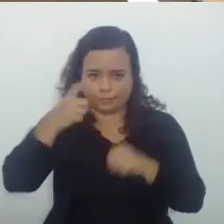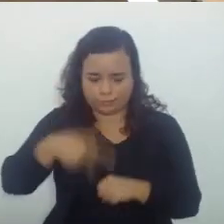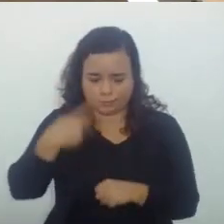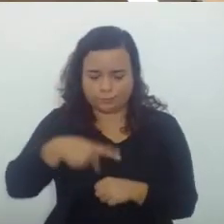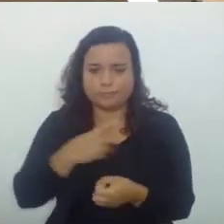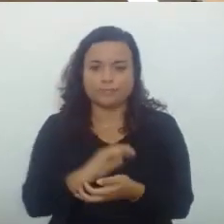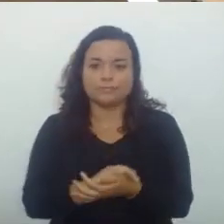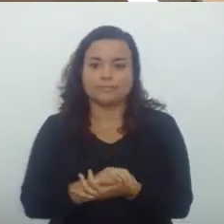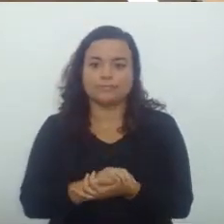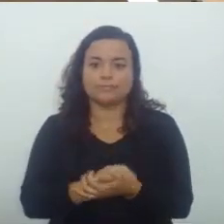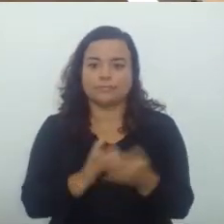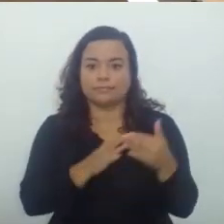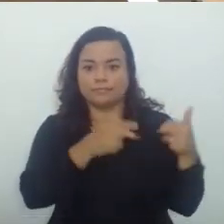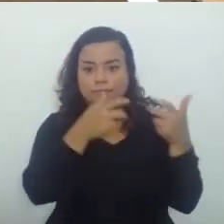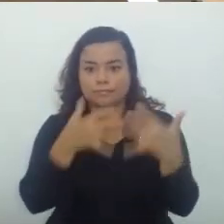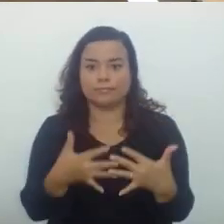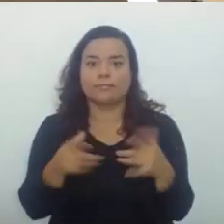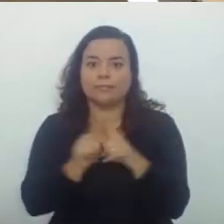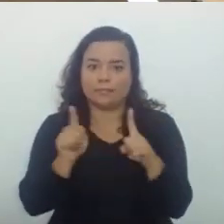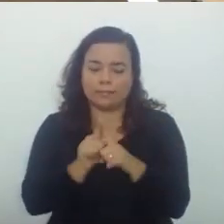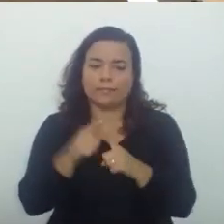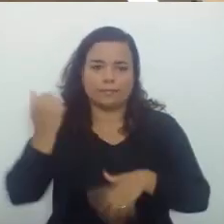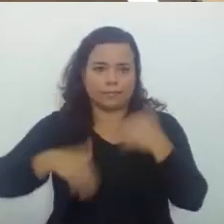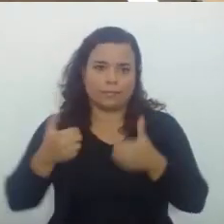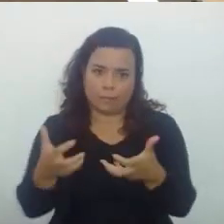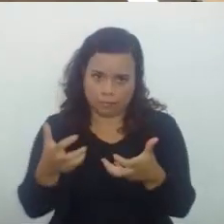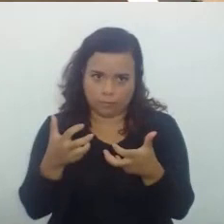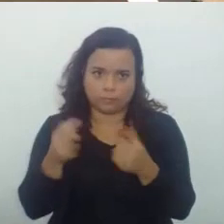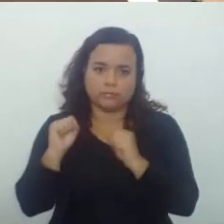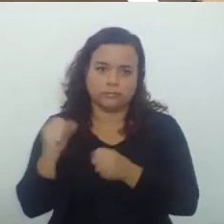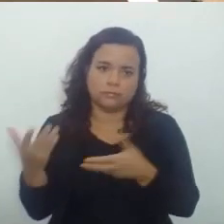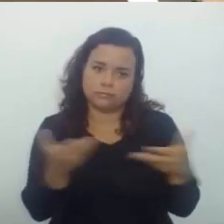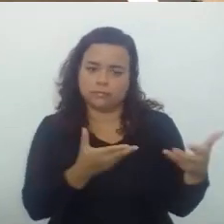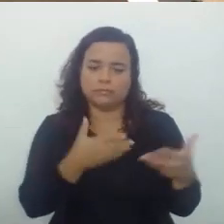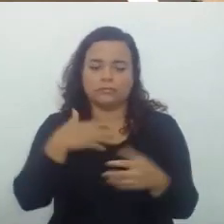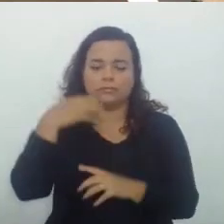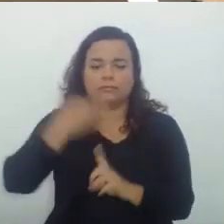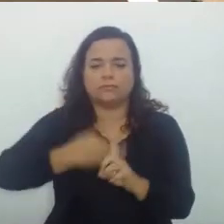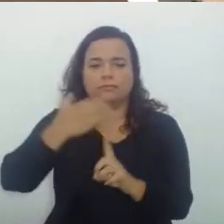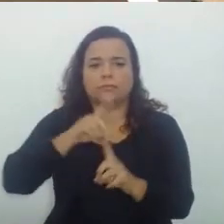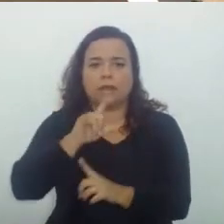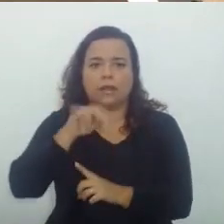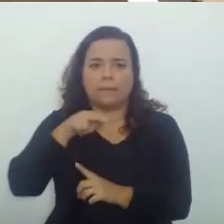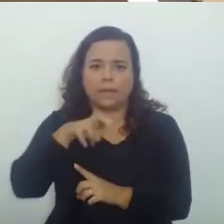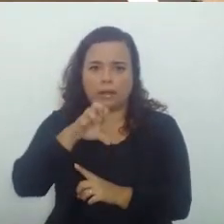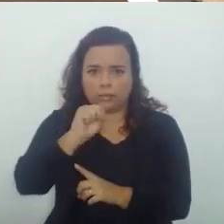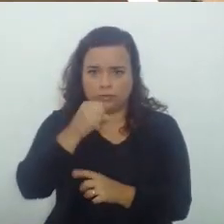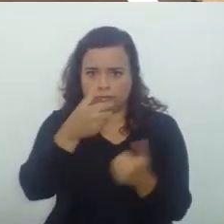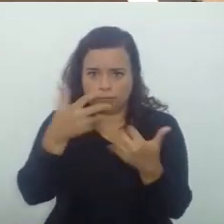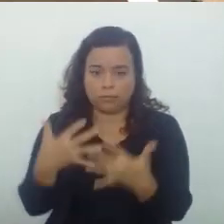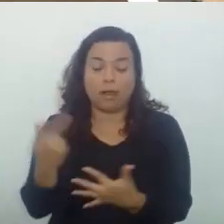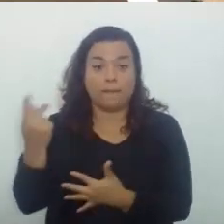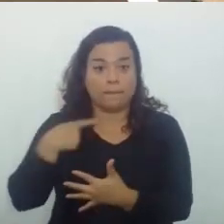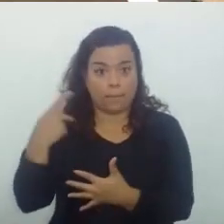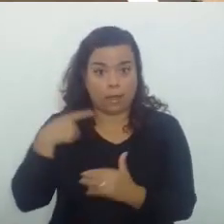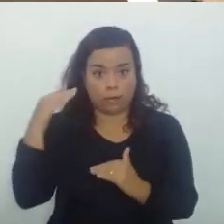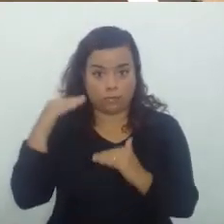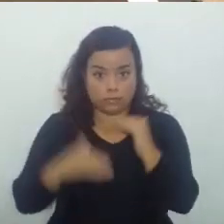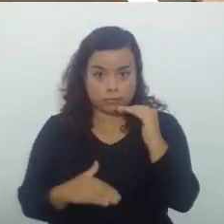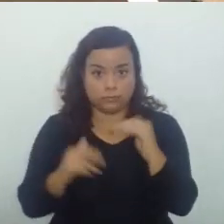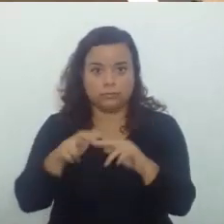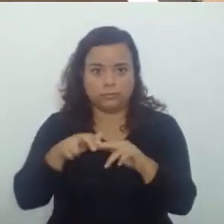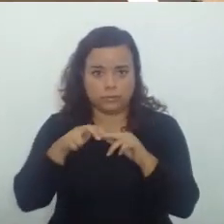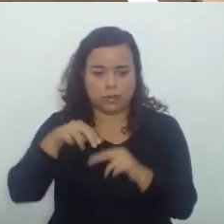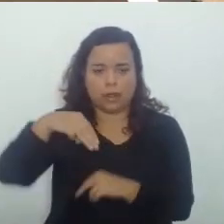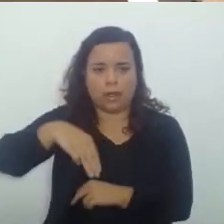Pela ordem Eu também Quero falar Presidente Pois não Desembargador Ibanezio Minha divergência É só quanto A modulação